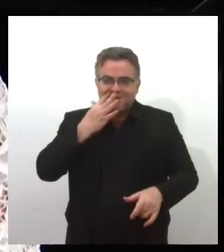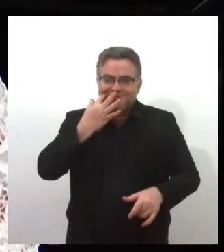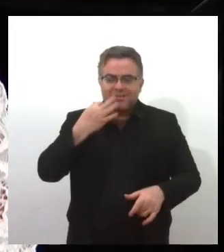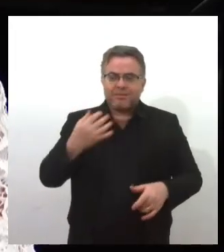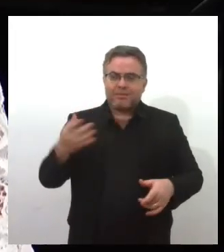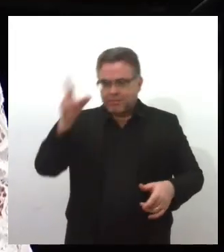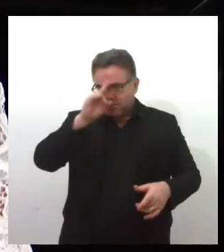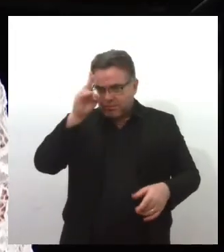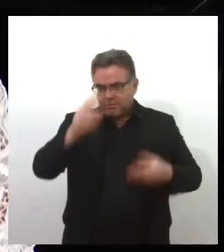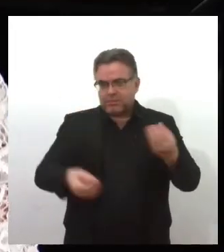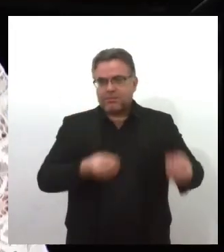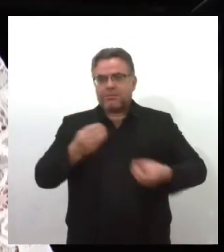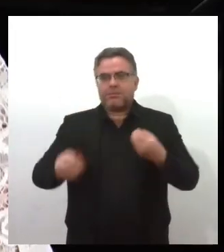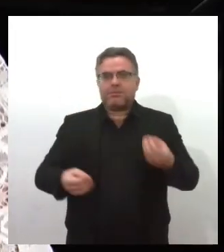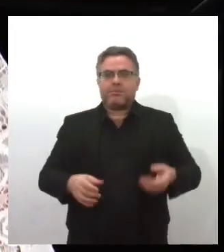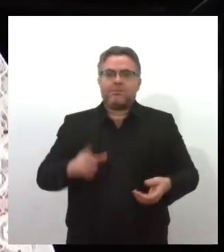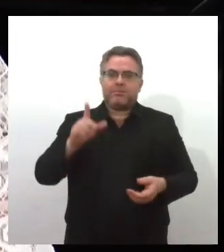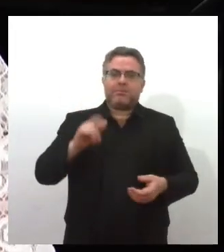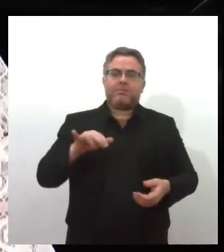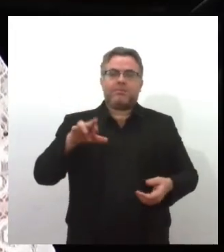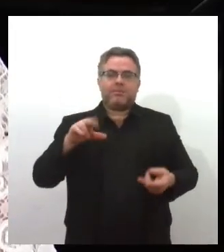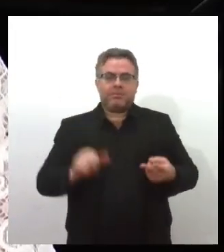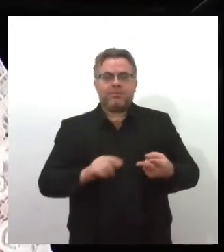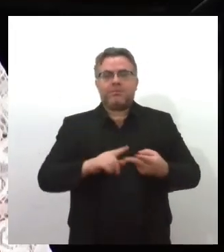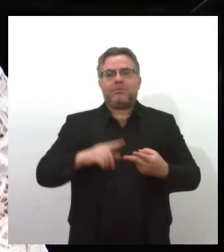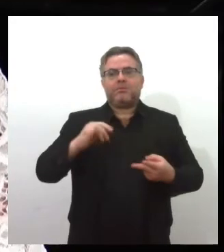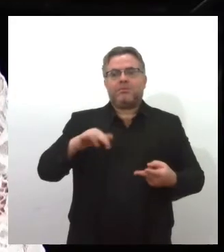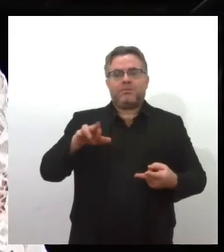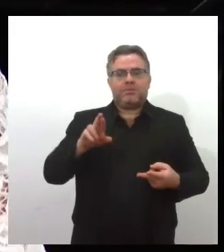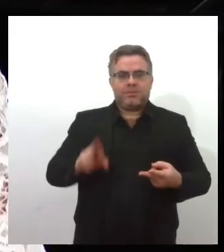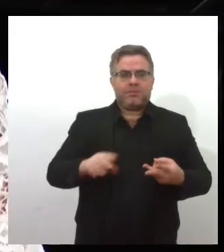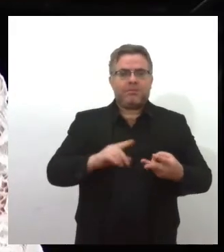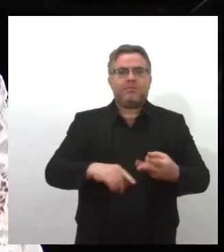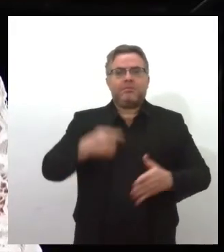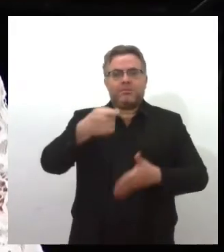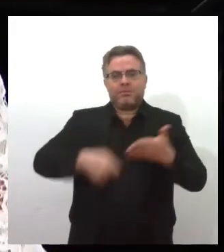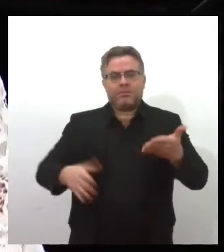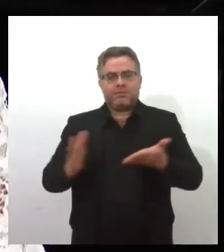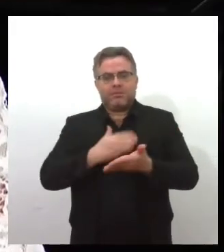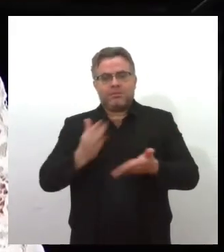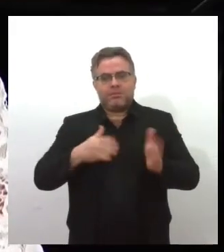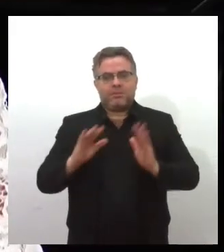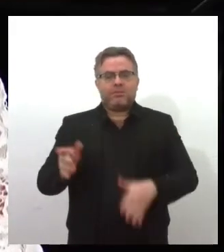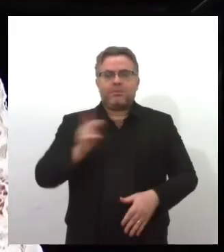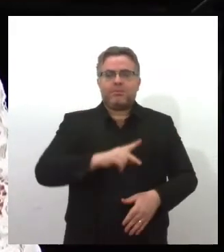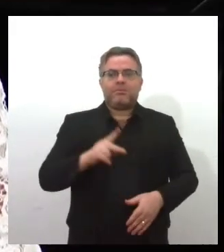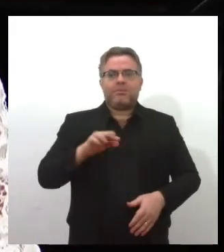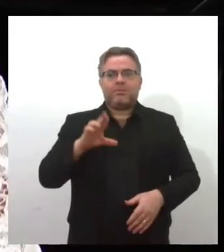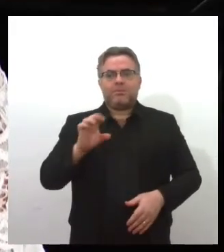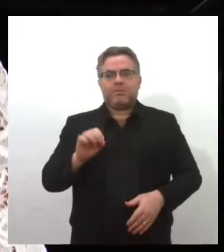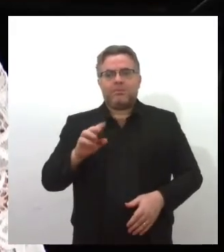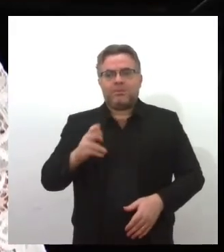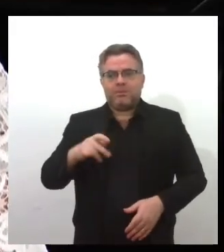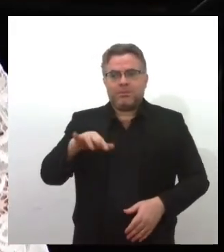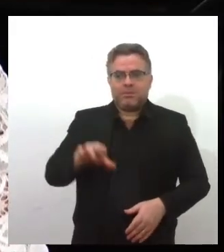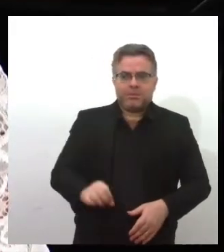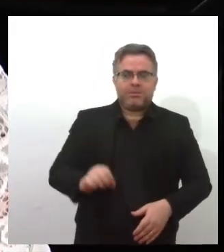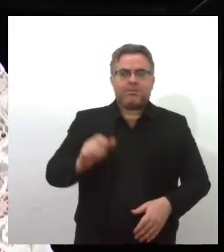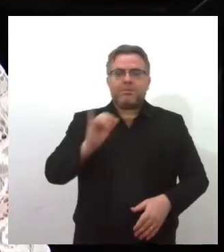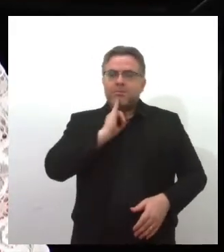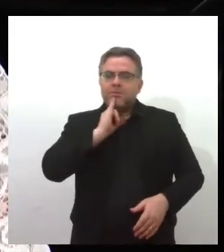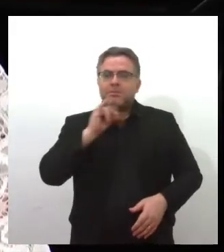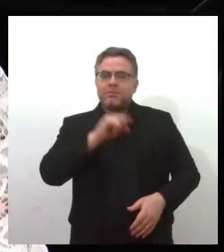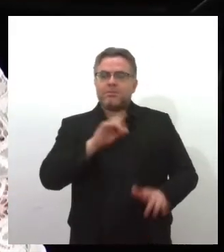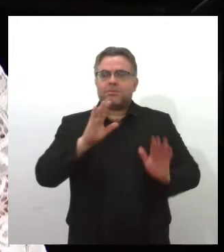Sergipe, como Jário de Andrade, Naide Barbosa, que escreveu um importante livro, o professor Robério de Itabaiana também, que já se